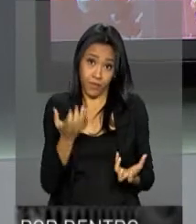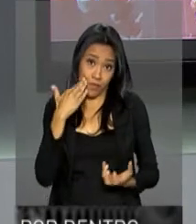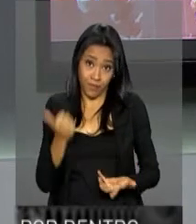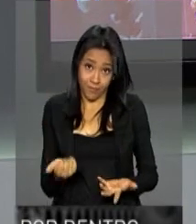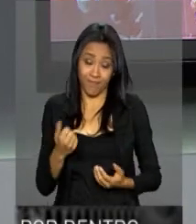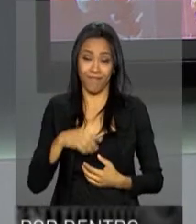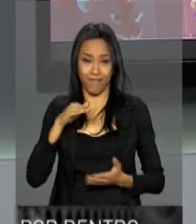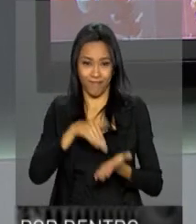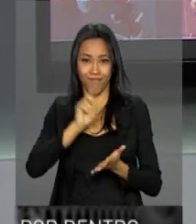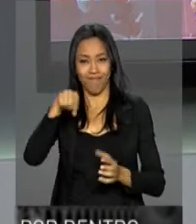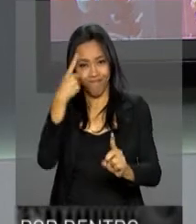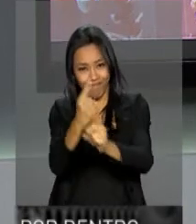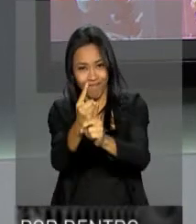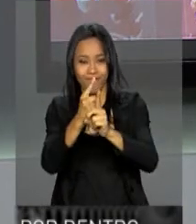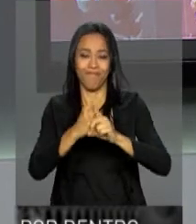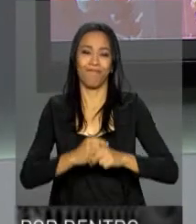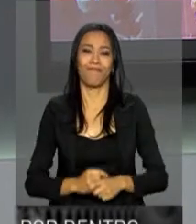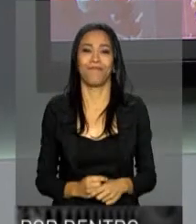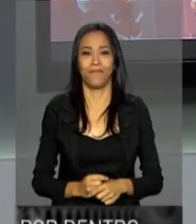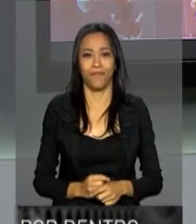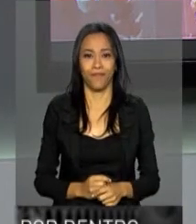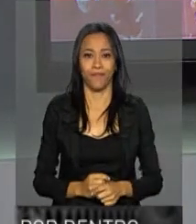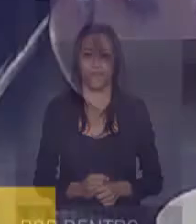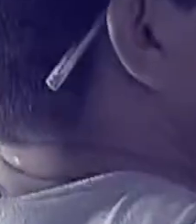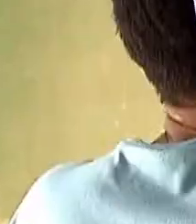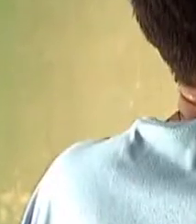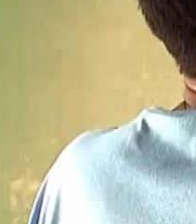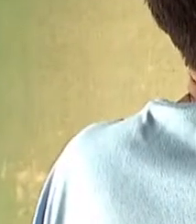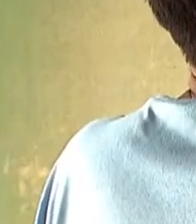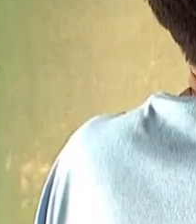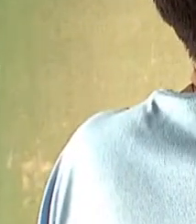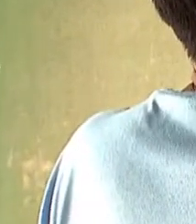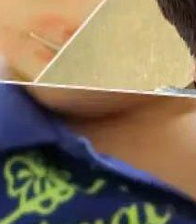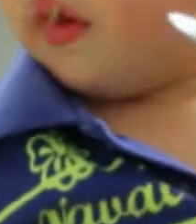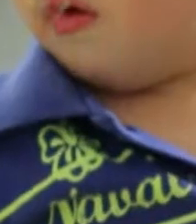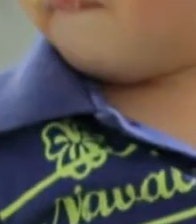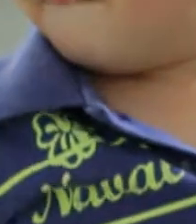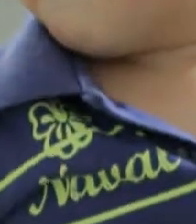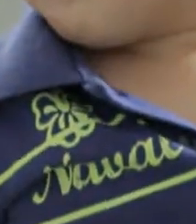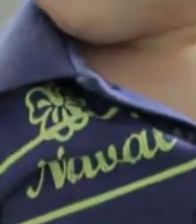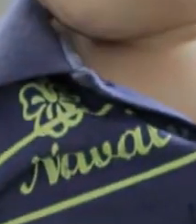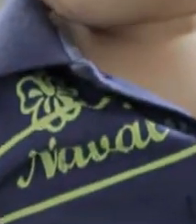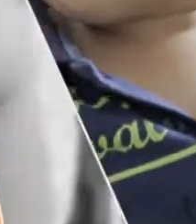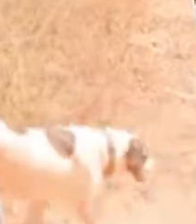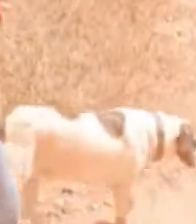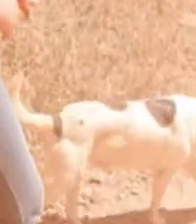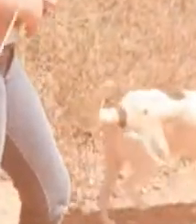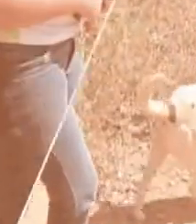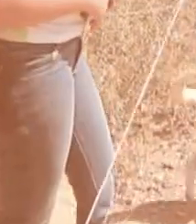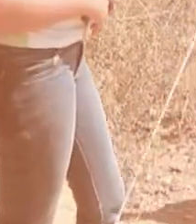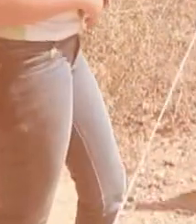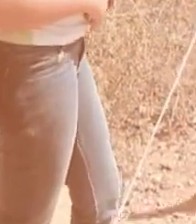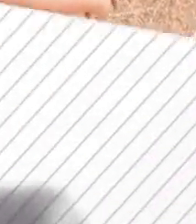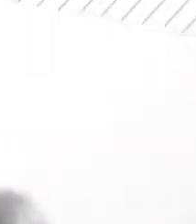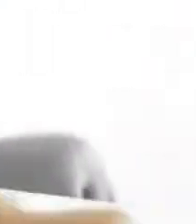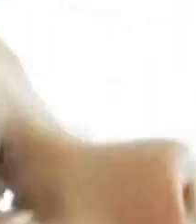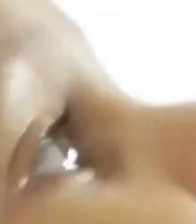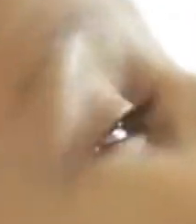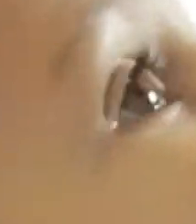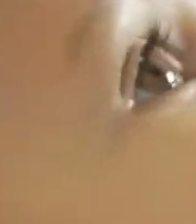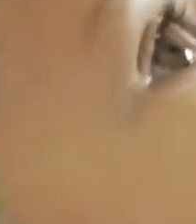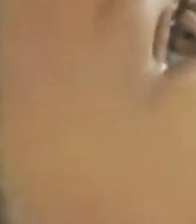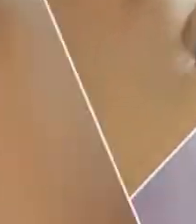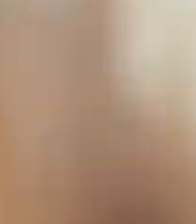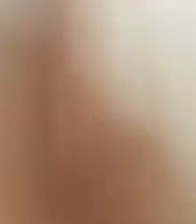você gostaria de saber. Até o próximo programa. Transcrição e